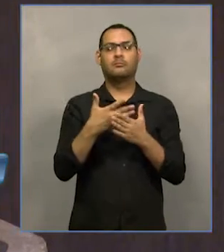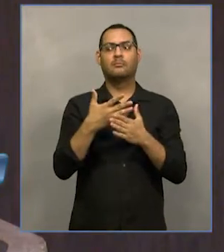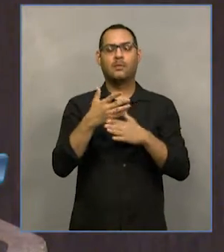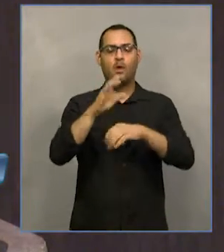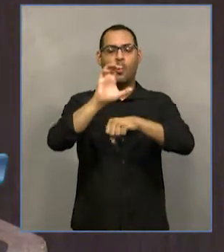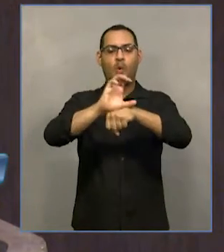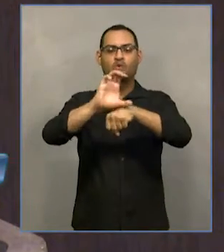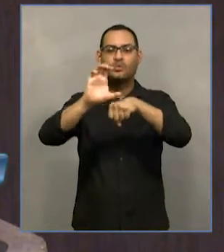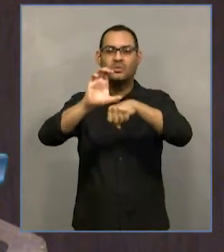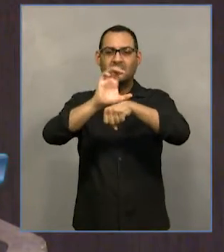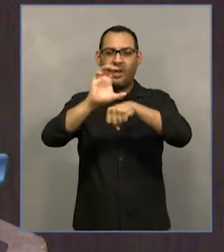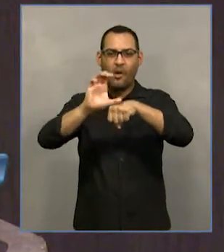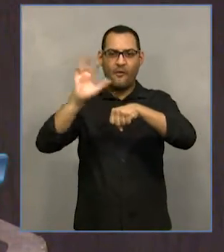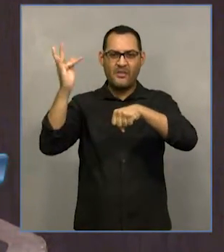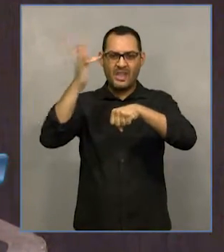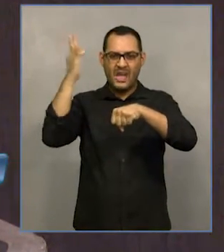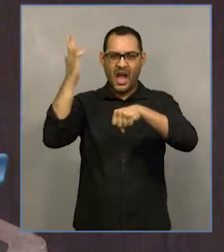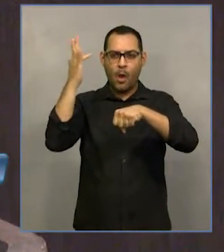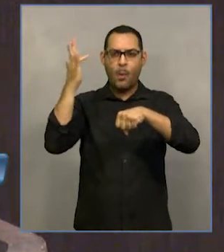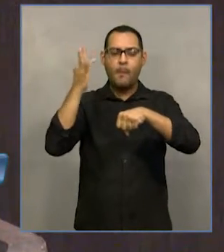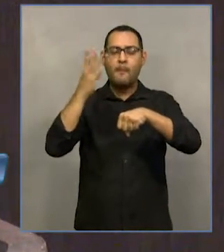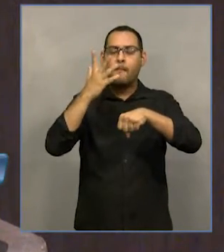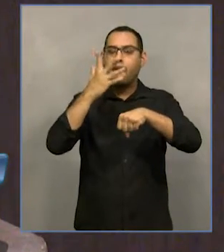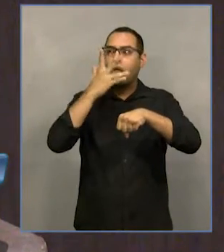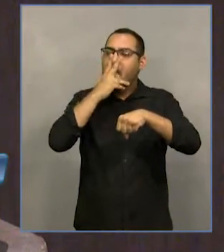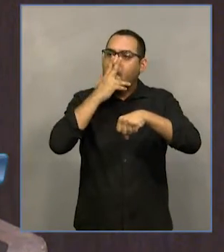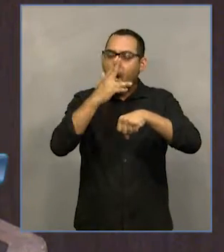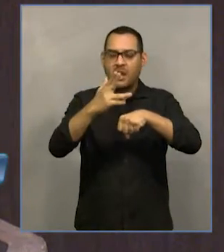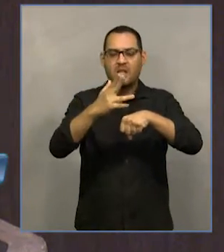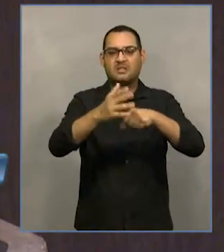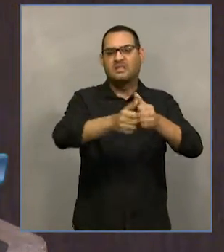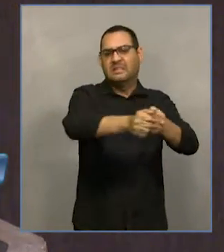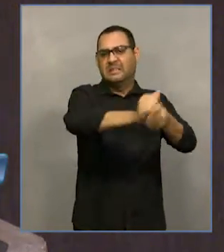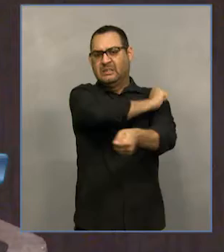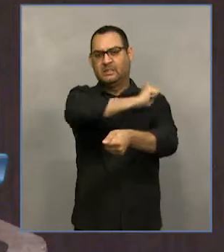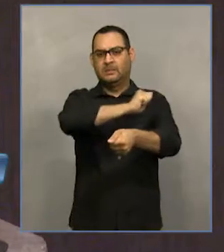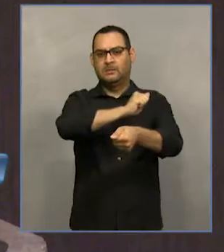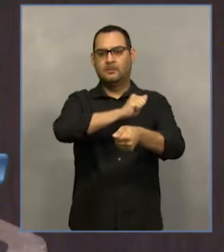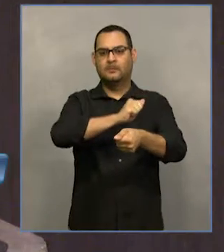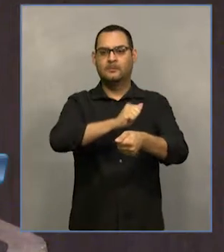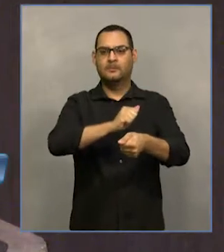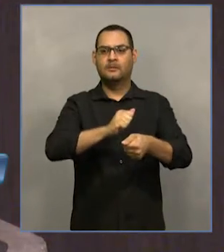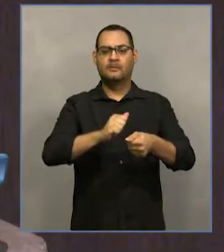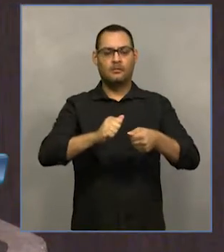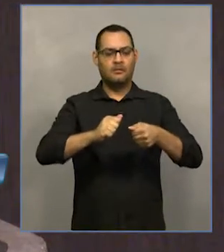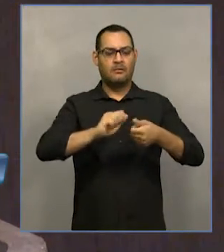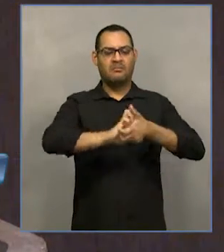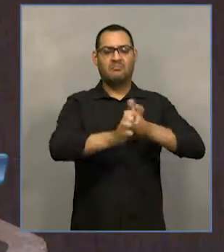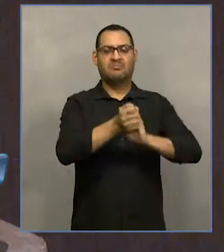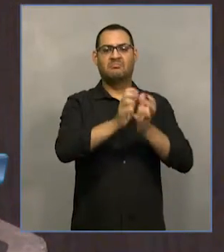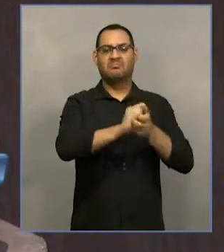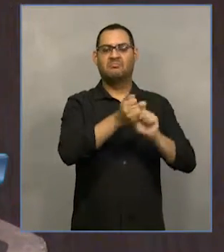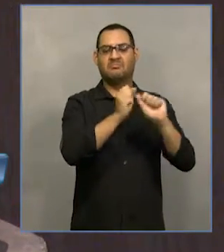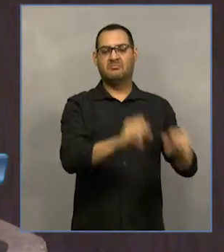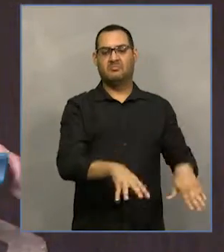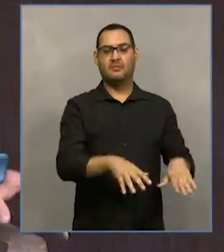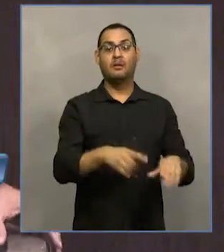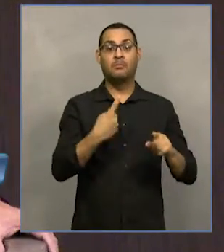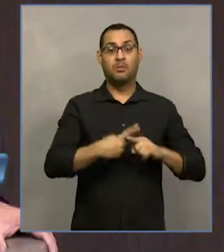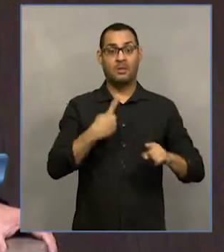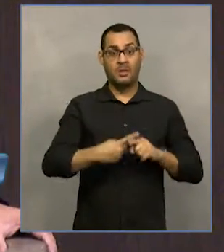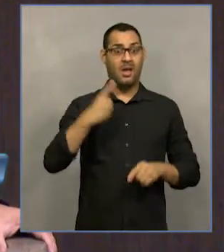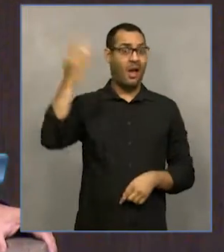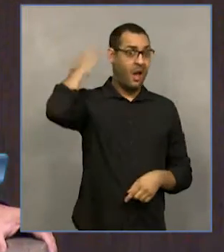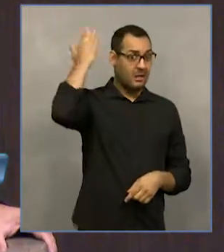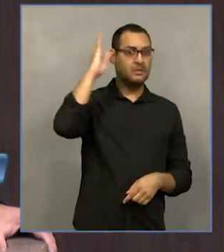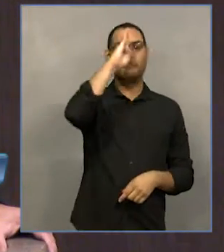inclusive rasgando compromissos internacionais do Brasil, que o Brasil já havia ratificado